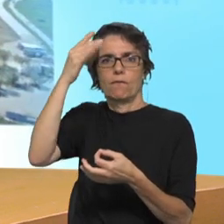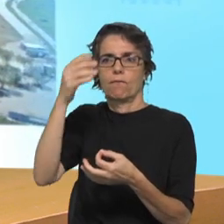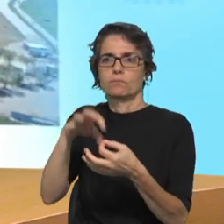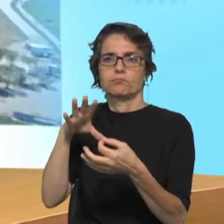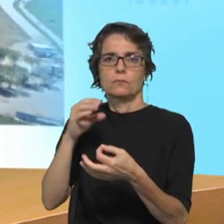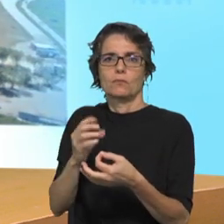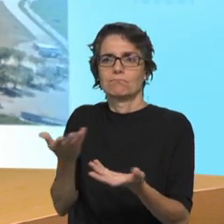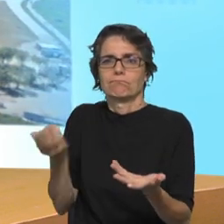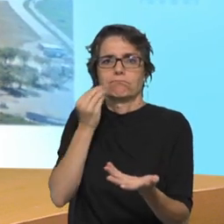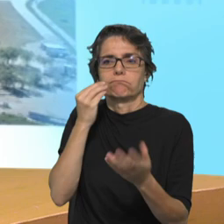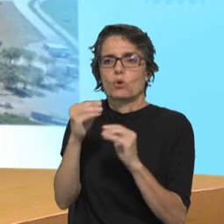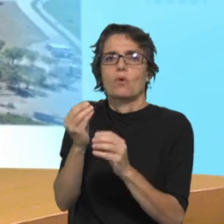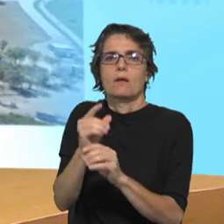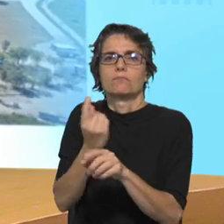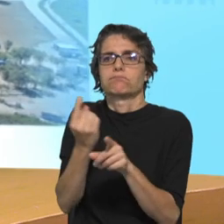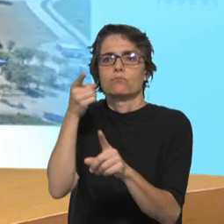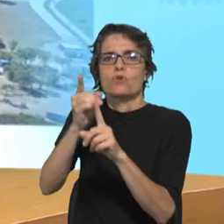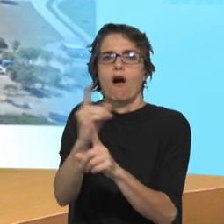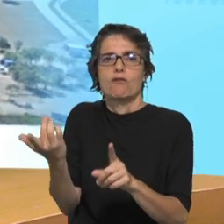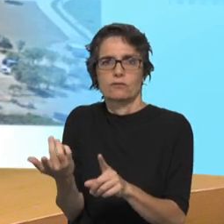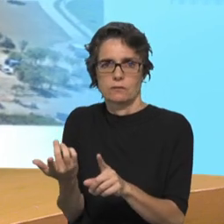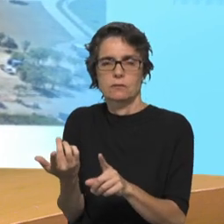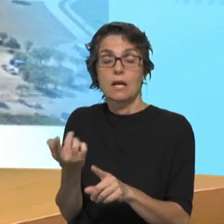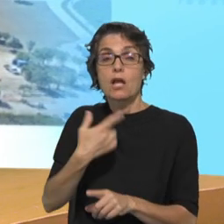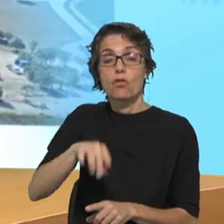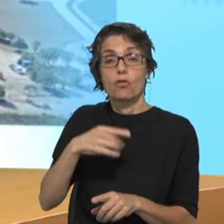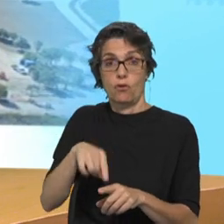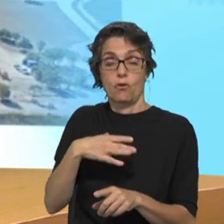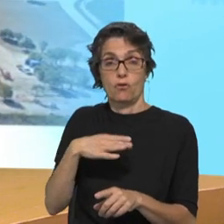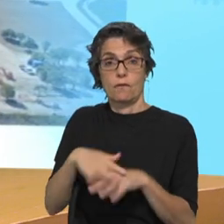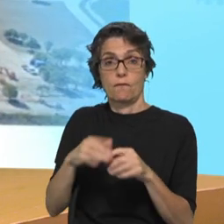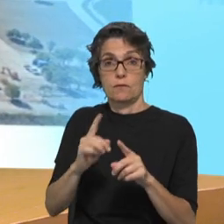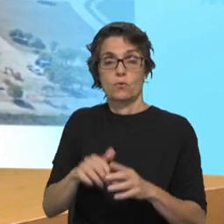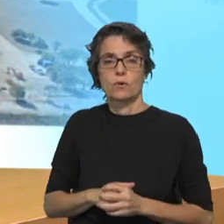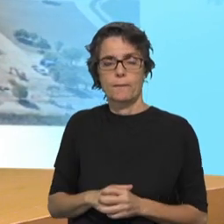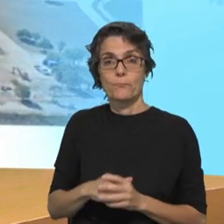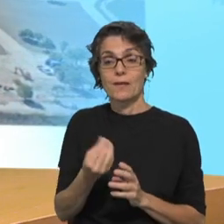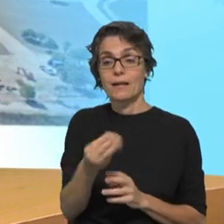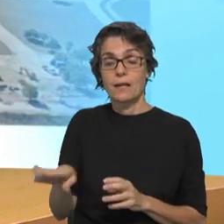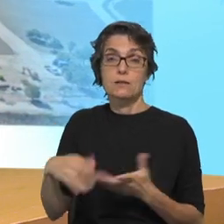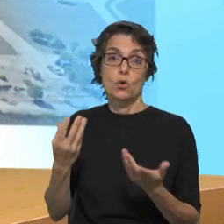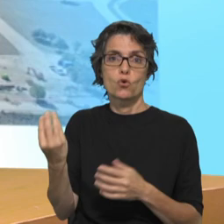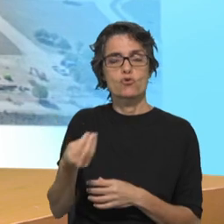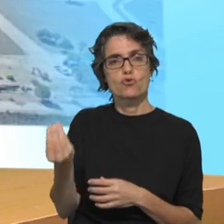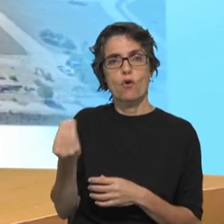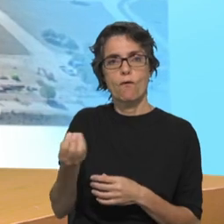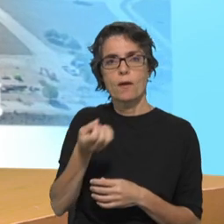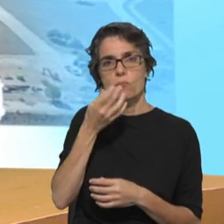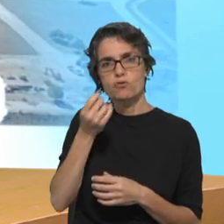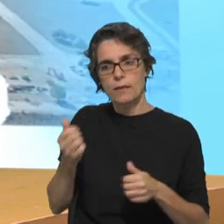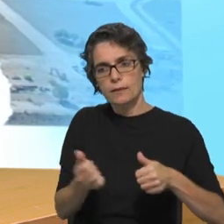mesma, de pormos cada criança e cada jovem num processo de crescimento, de